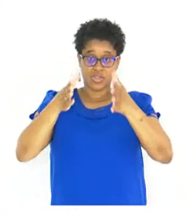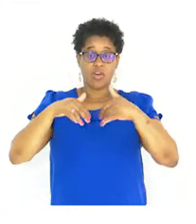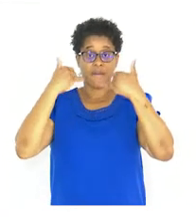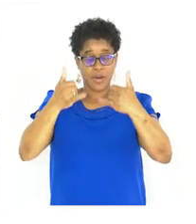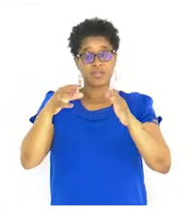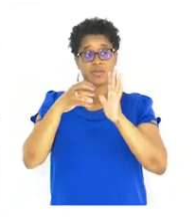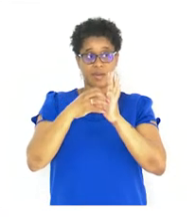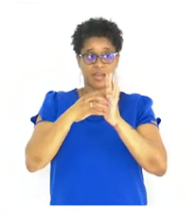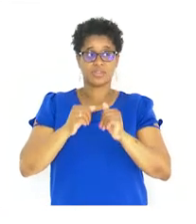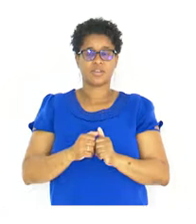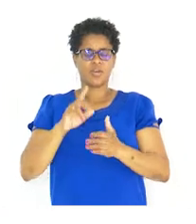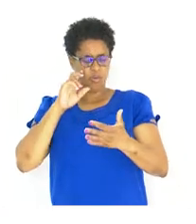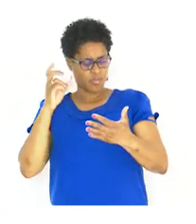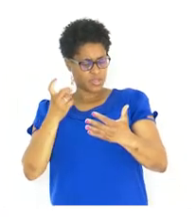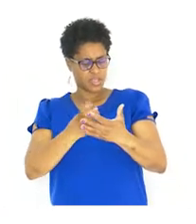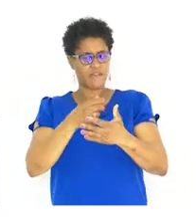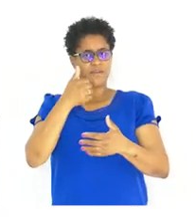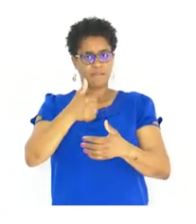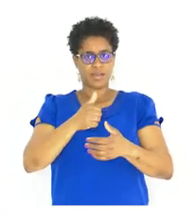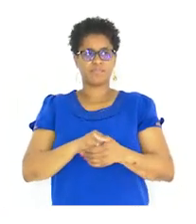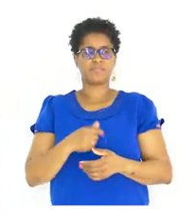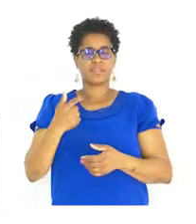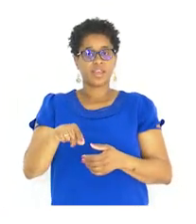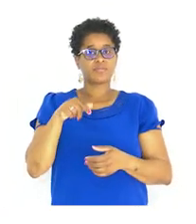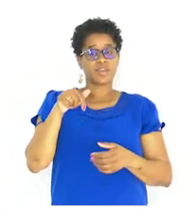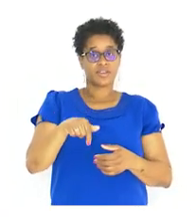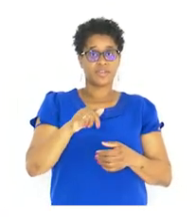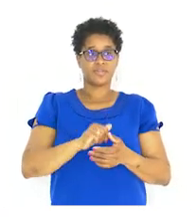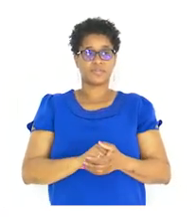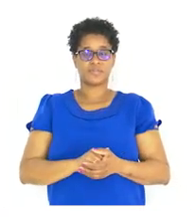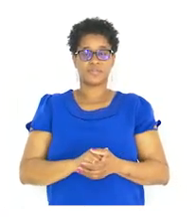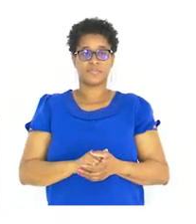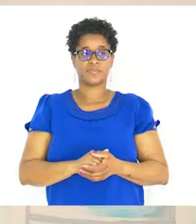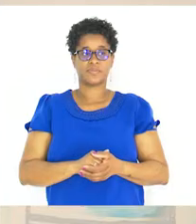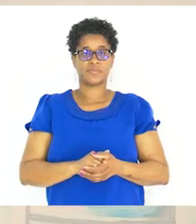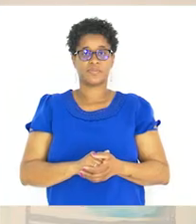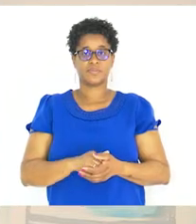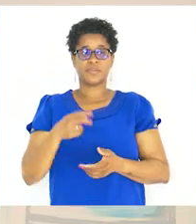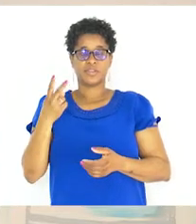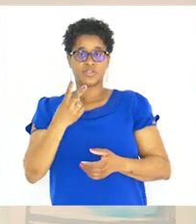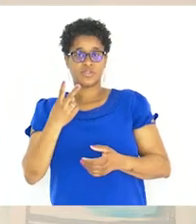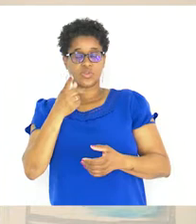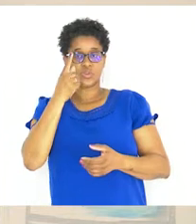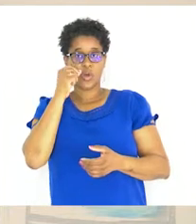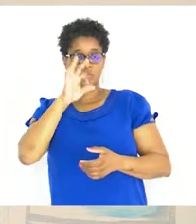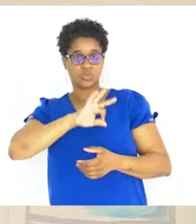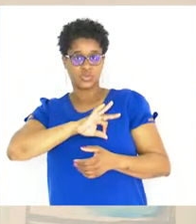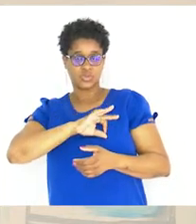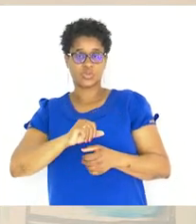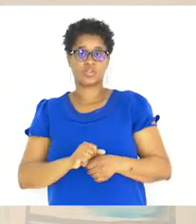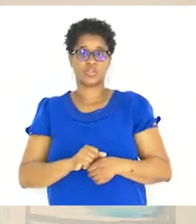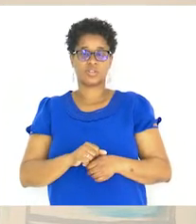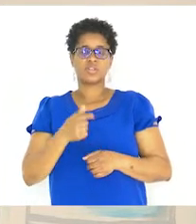próxima imagem Observem bem Temos aqui Esses dois senhores